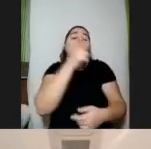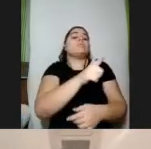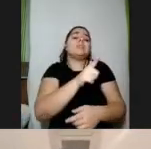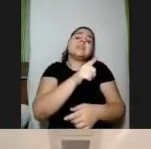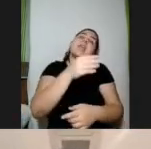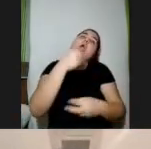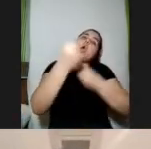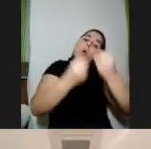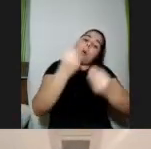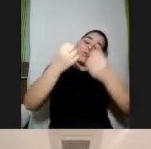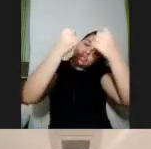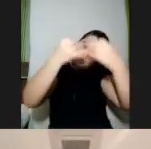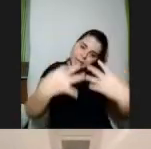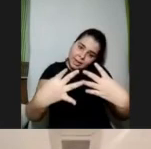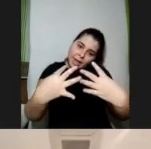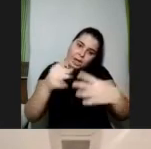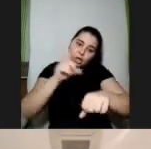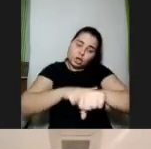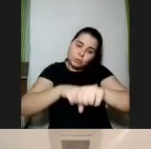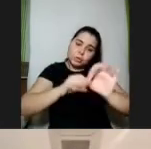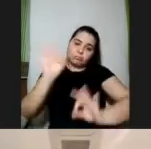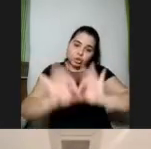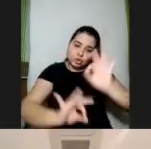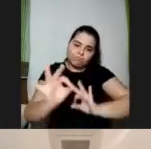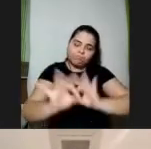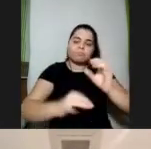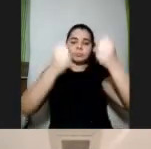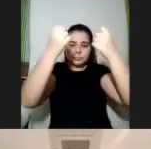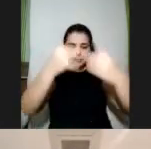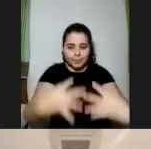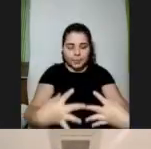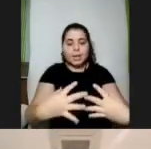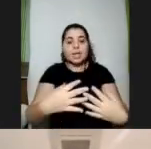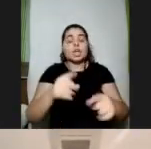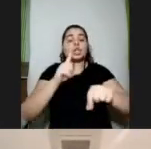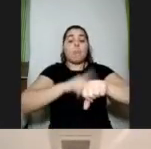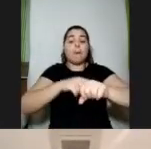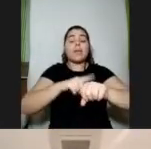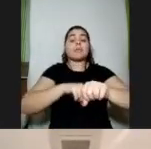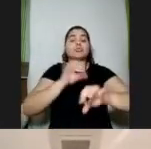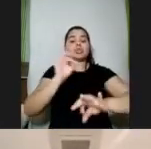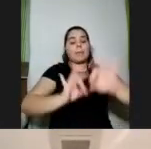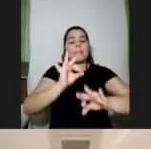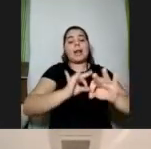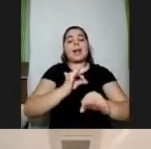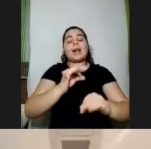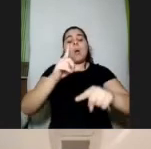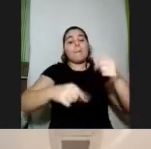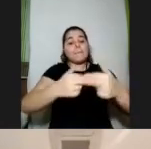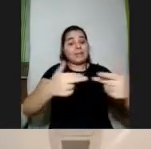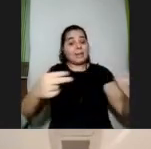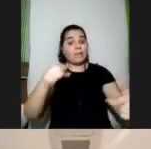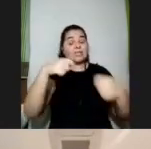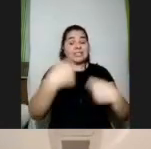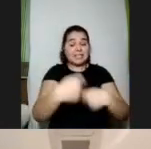e quando for preparar um material seja com imagem seja com texto sempre vai lidar com a pessoa que vai usar